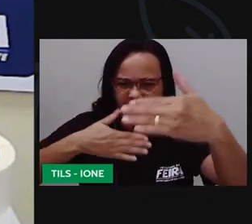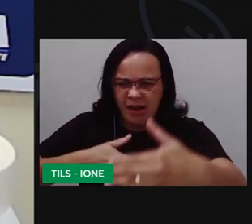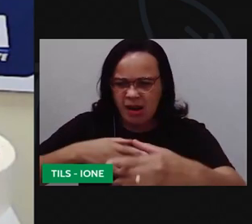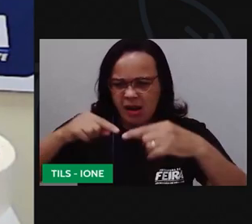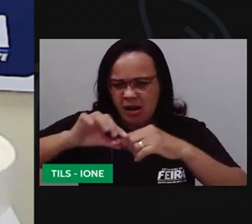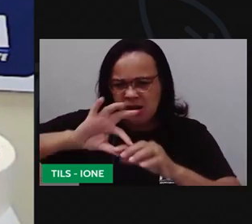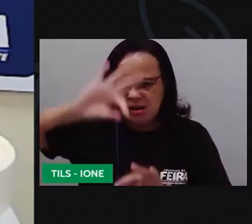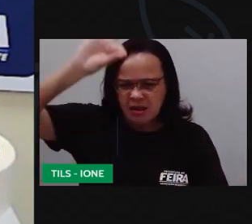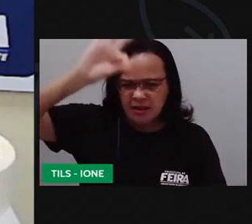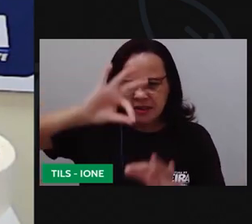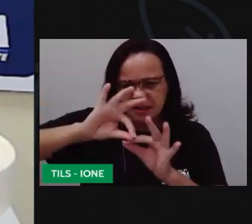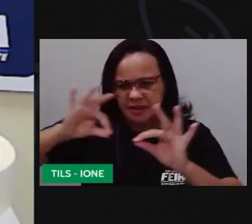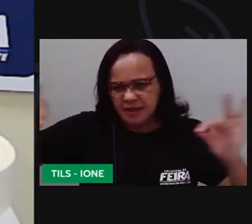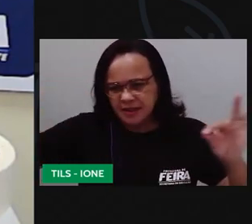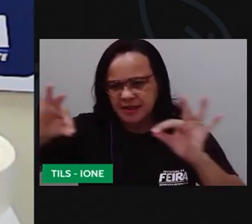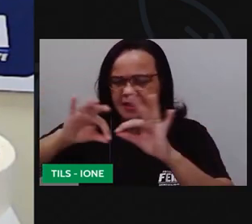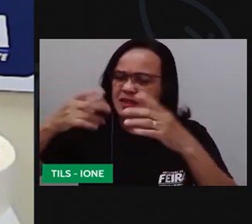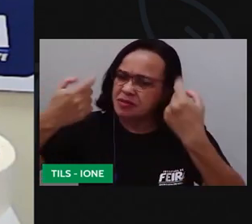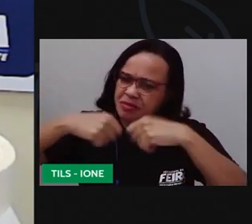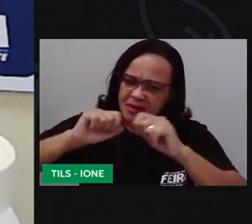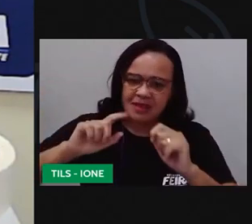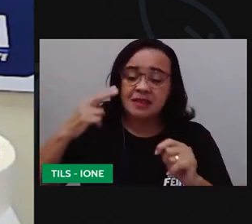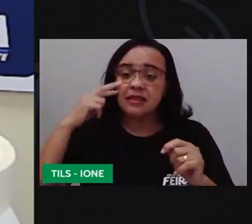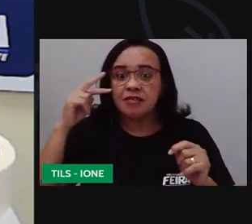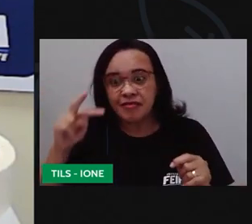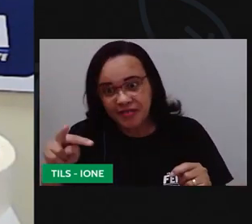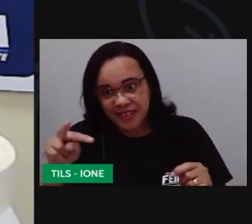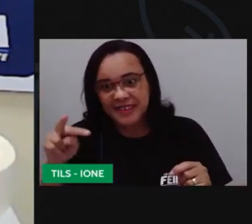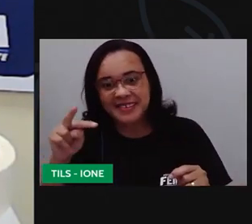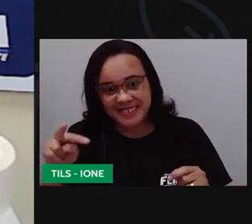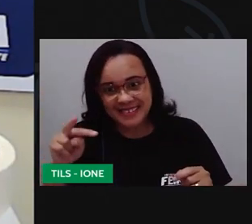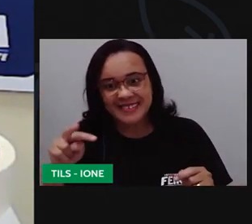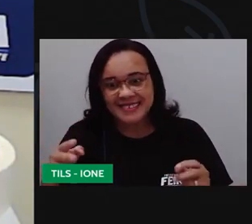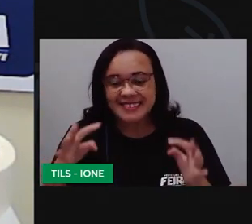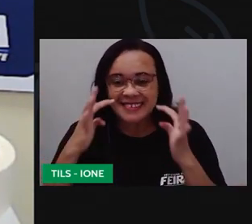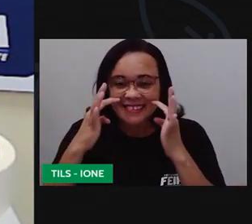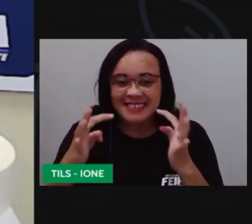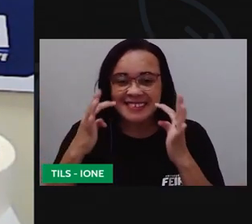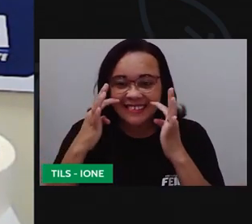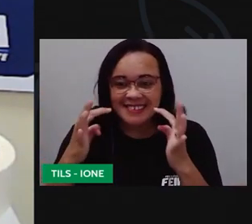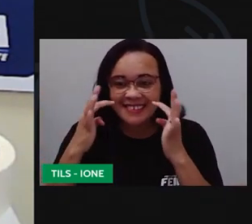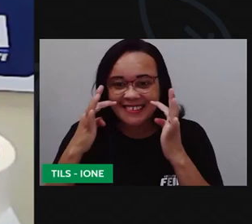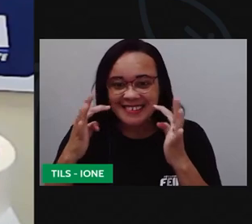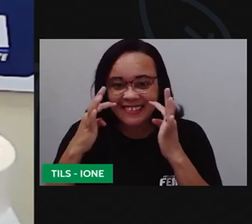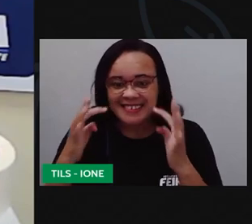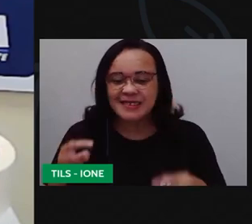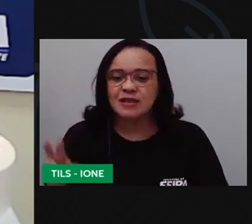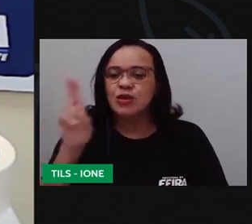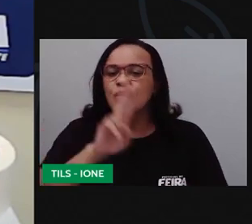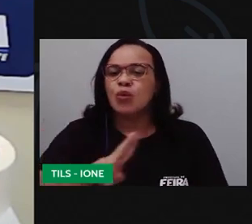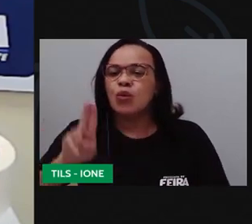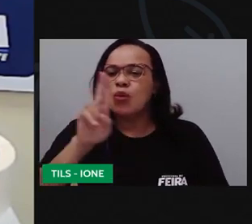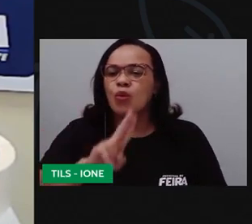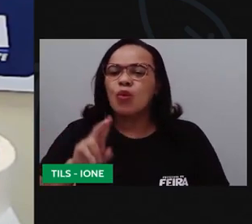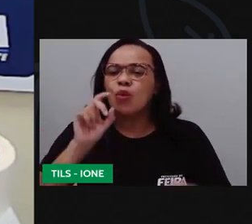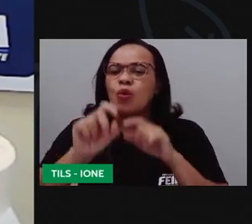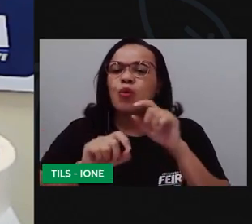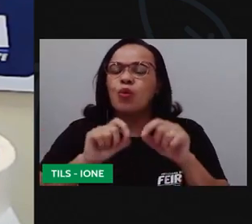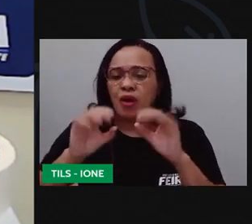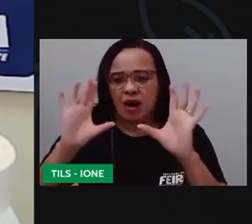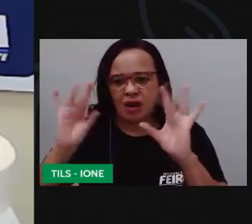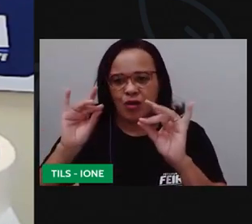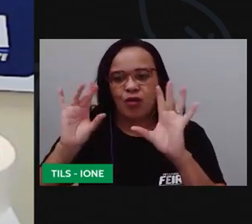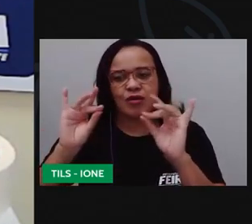momento aqui não você vai olhando e vai fazendo aí agora você vai usar o que? ó a